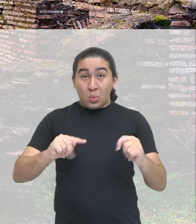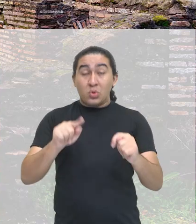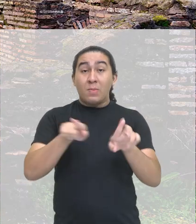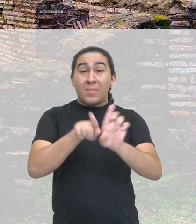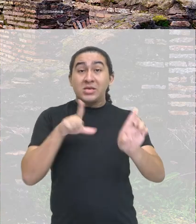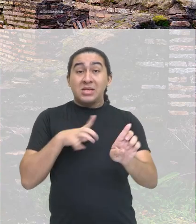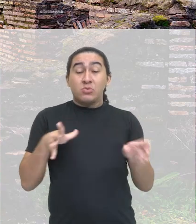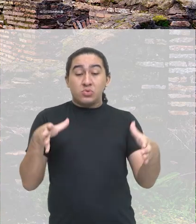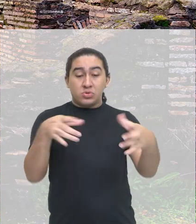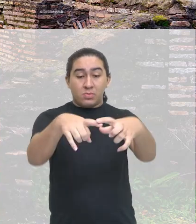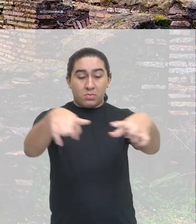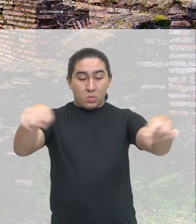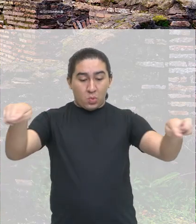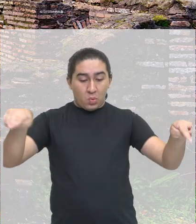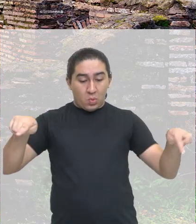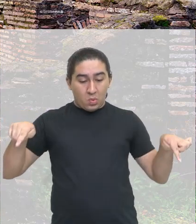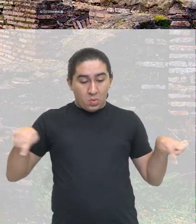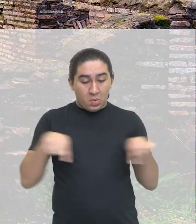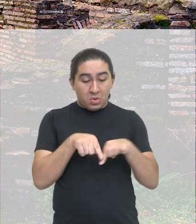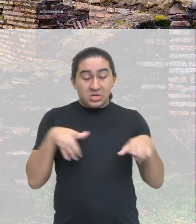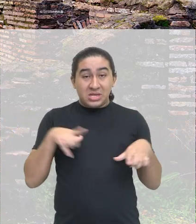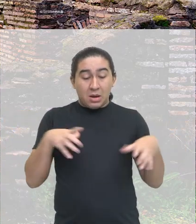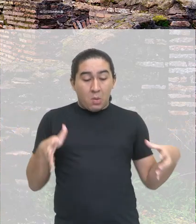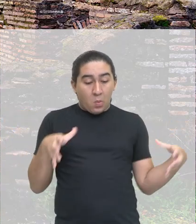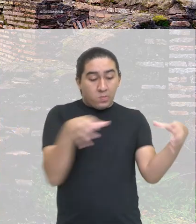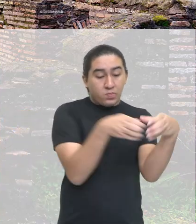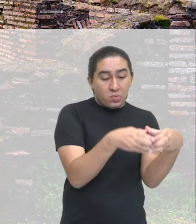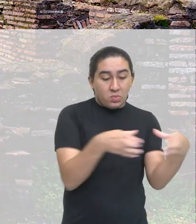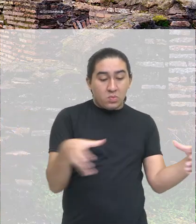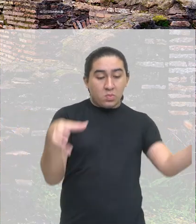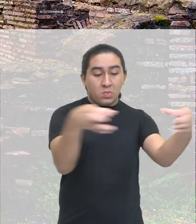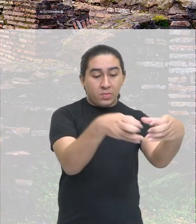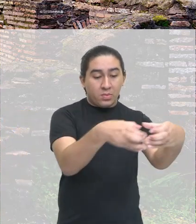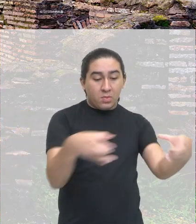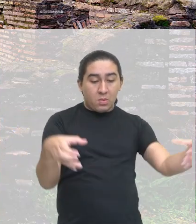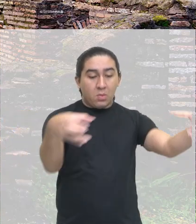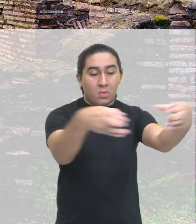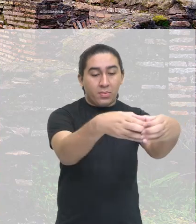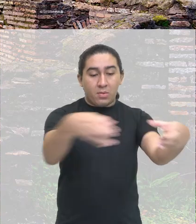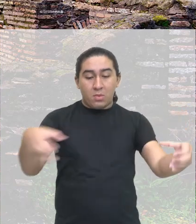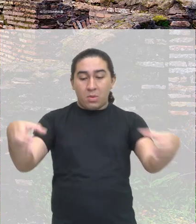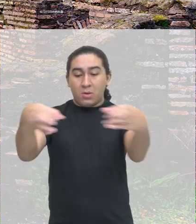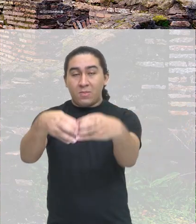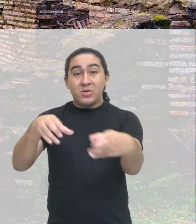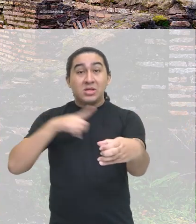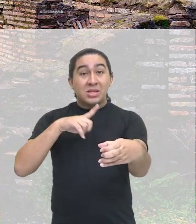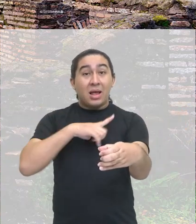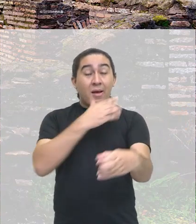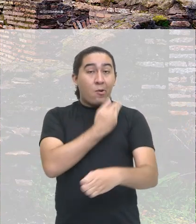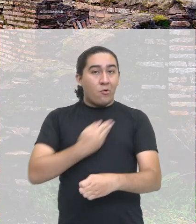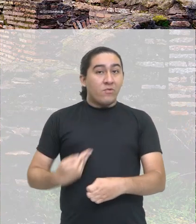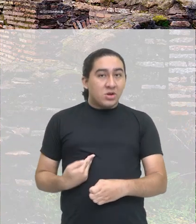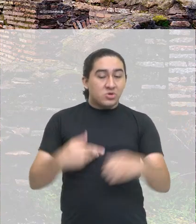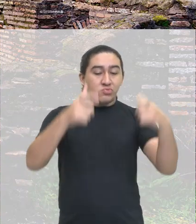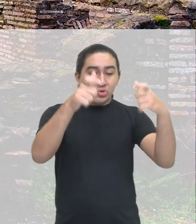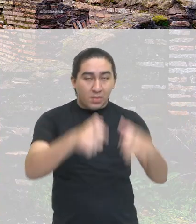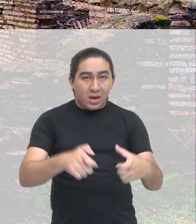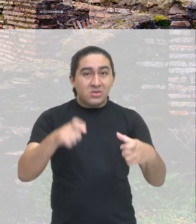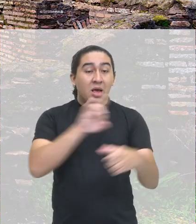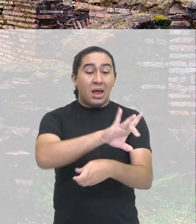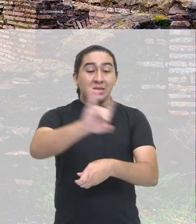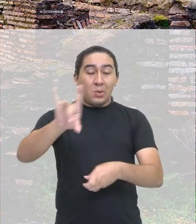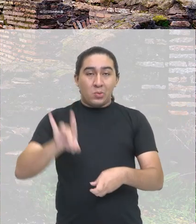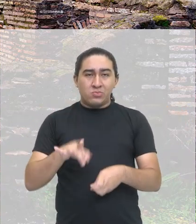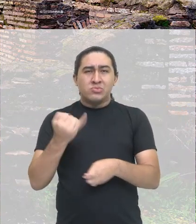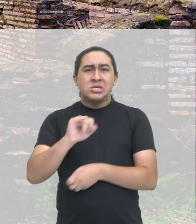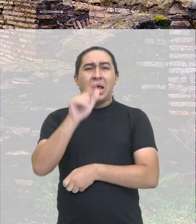Então, o Império era muito grande, era necessário dividir em partes menores que fossem administradas por governantes locais. Então, se o